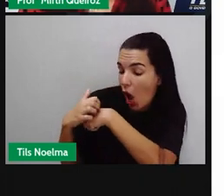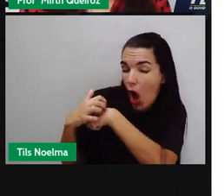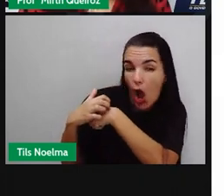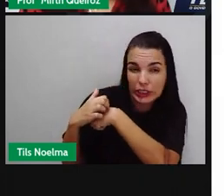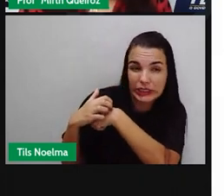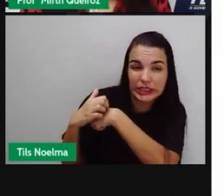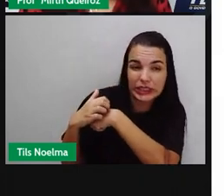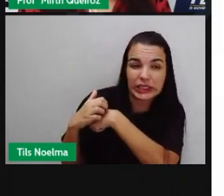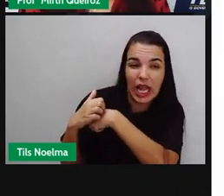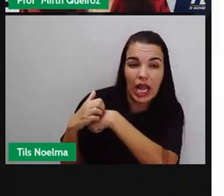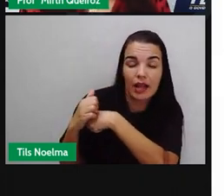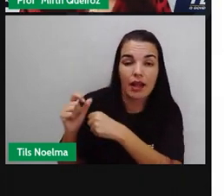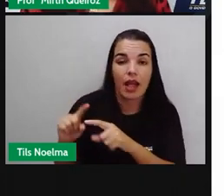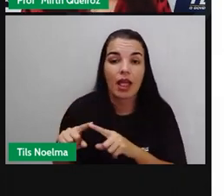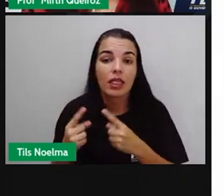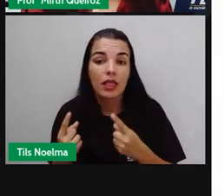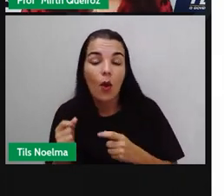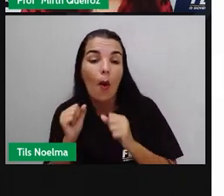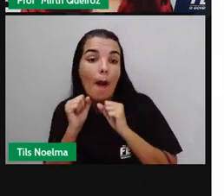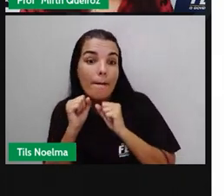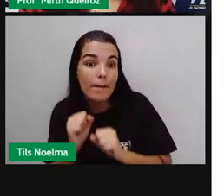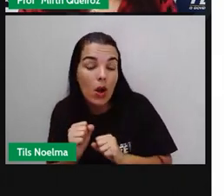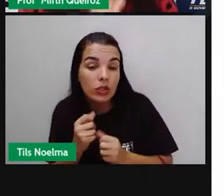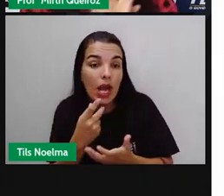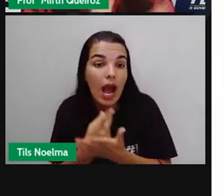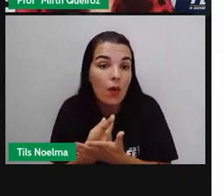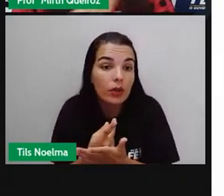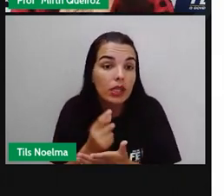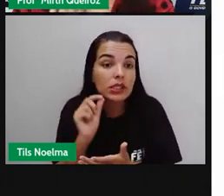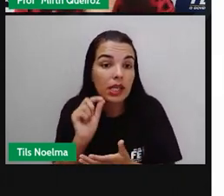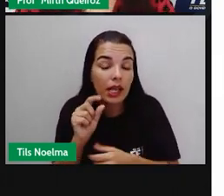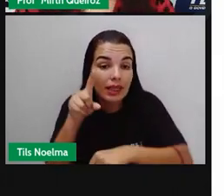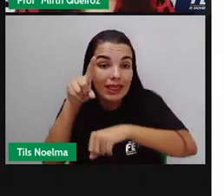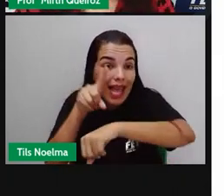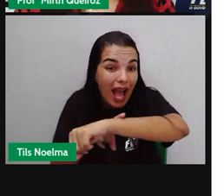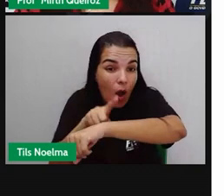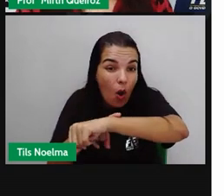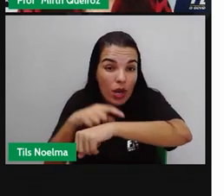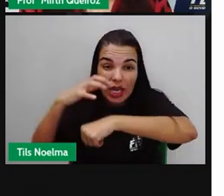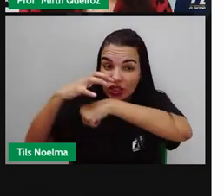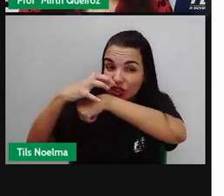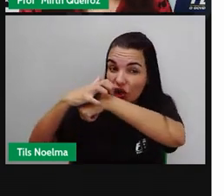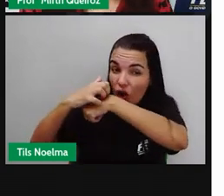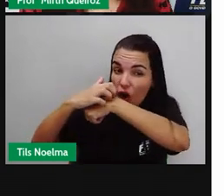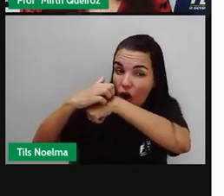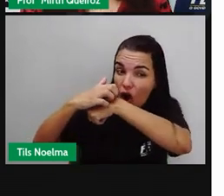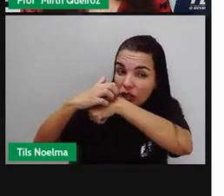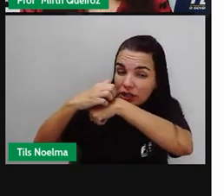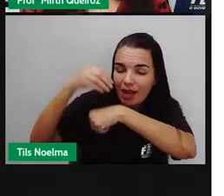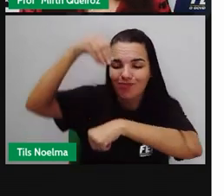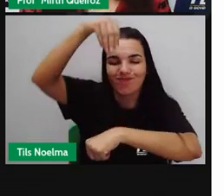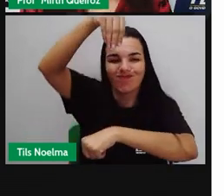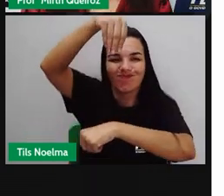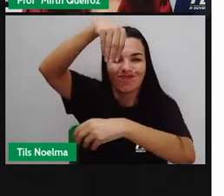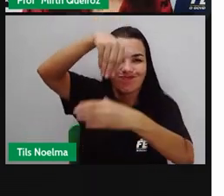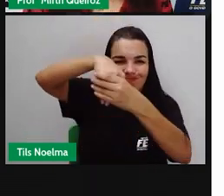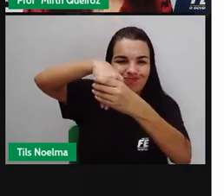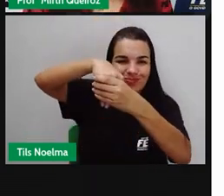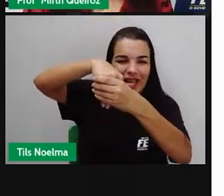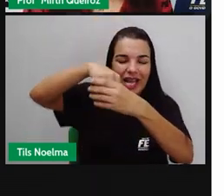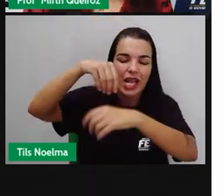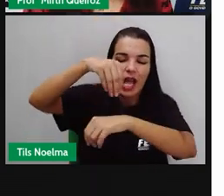ir coçar o local, né? Ou tentar tirar os petos dali. E, nesse movimento, a gente acaba,